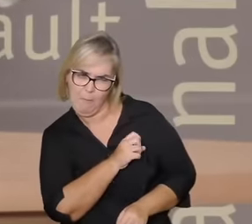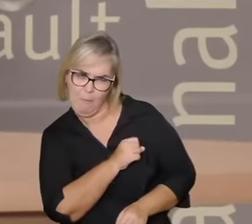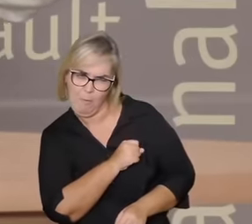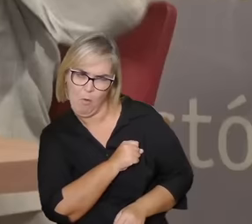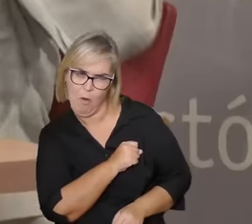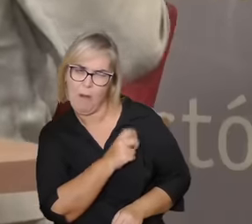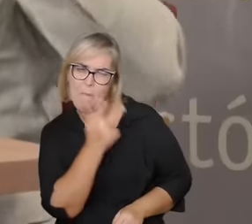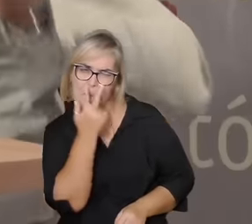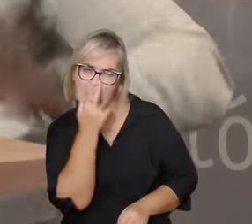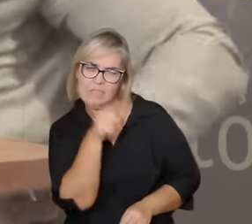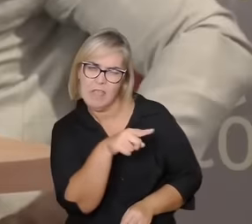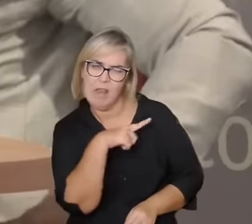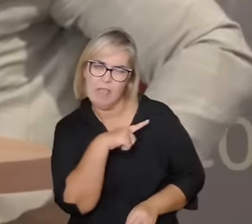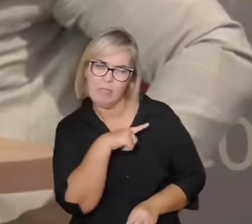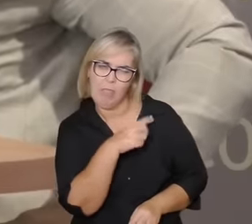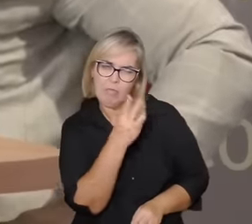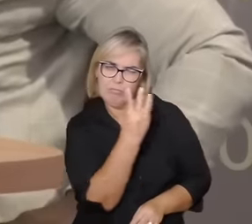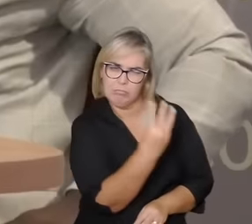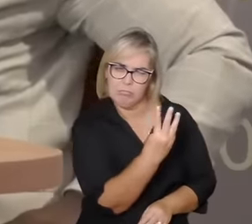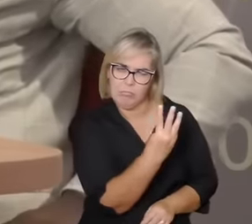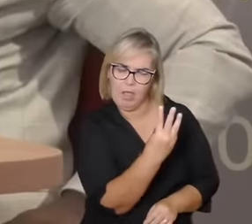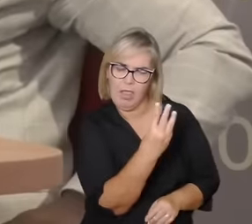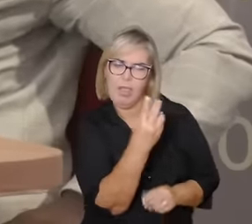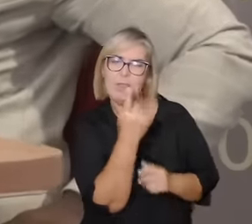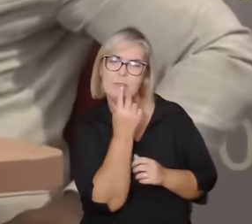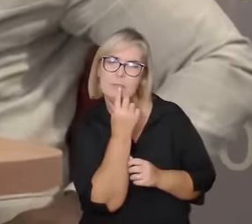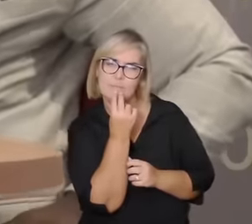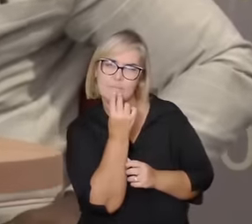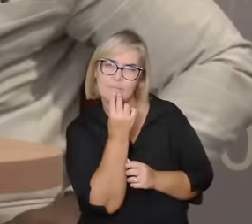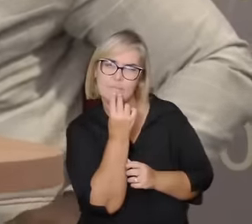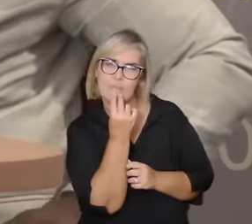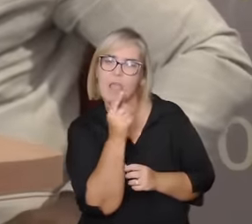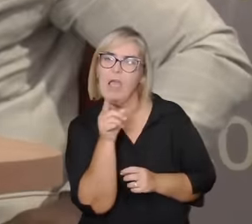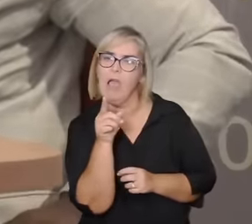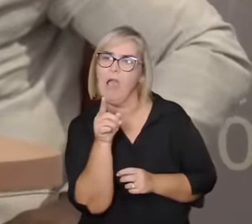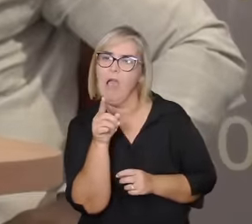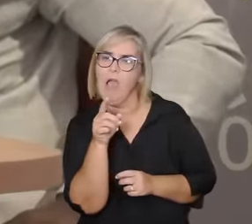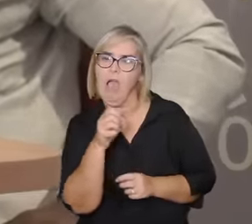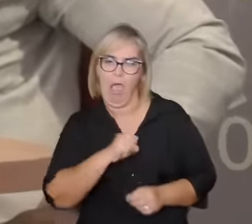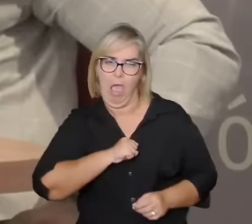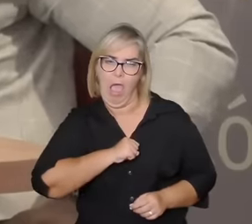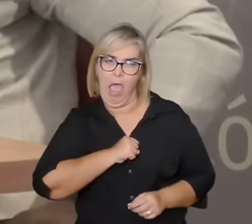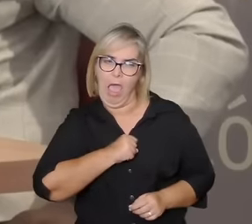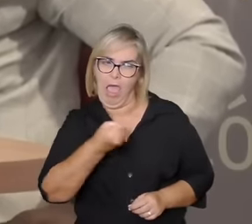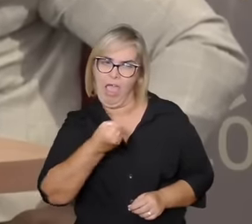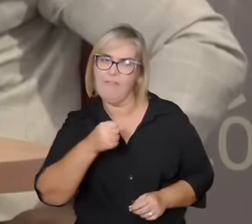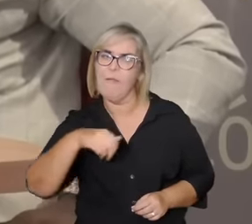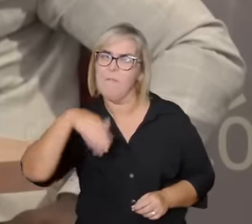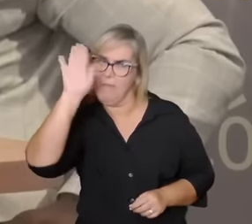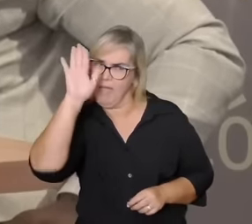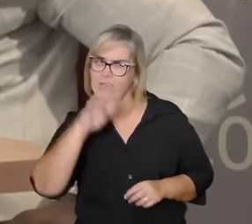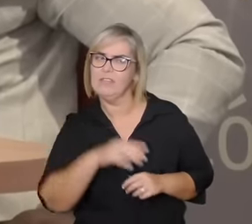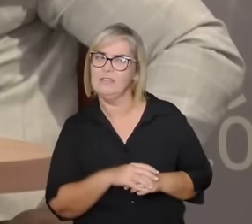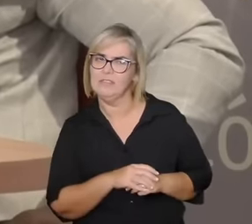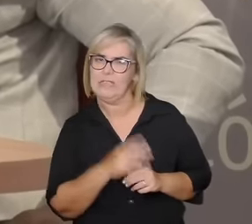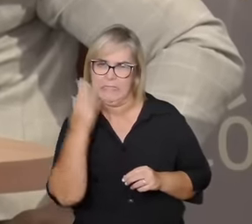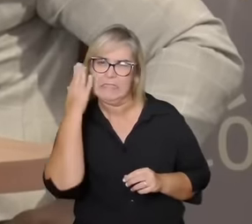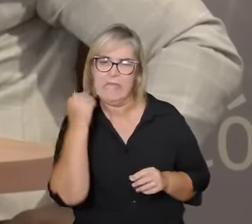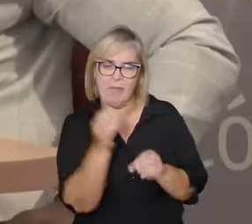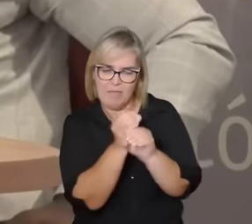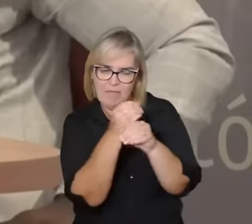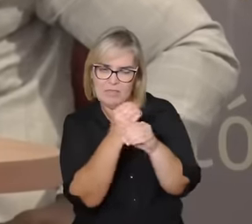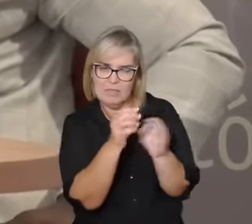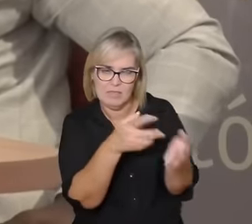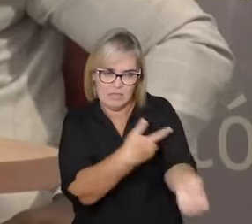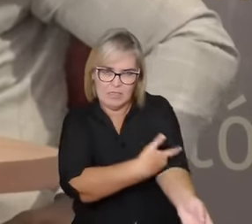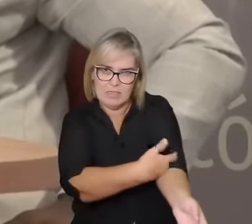3 decigramas tanto numa quantidade mas tem muita raiva tem mais raiva do que amor amor é um pouquinho só então ele não